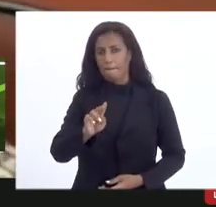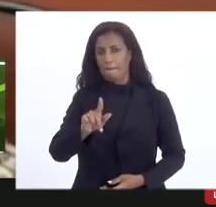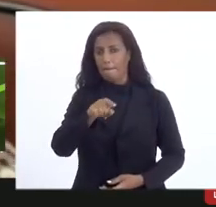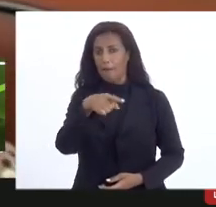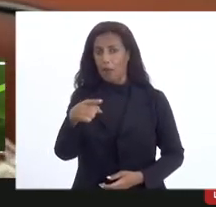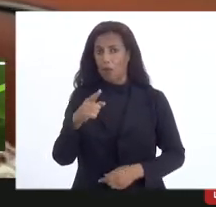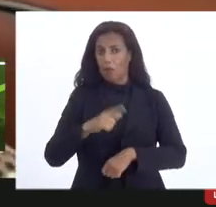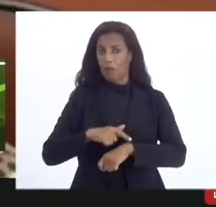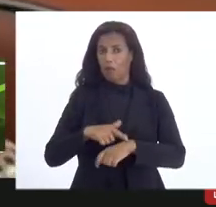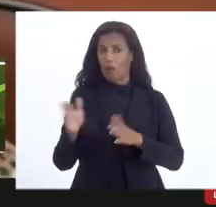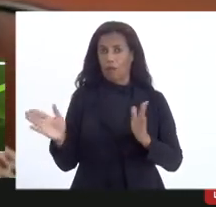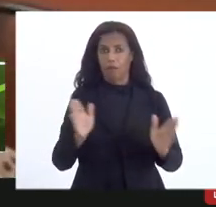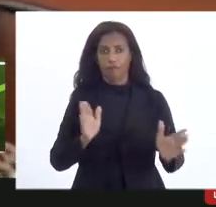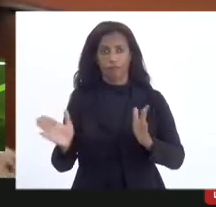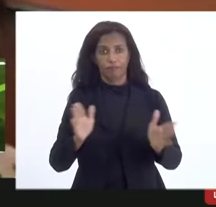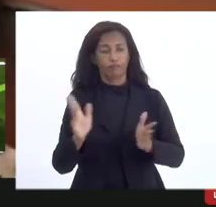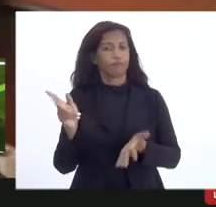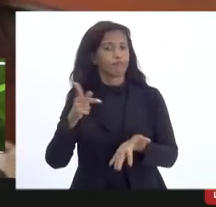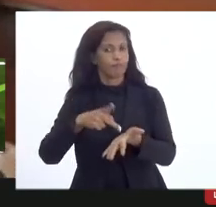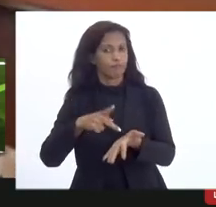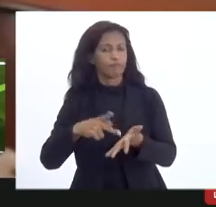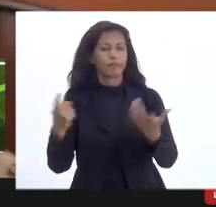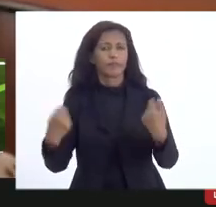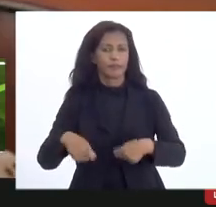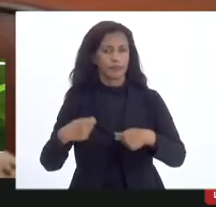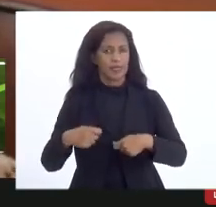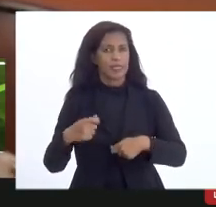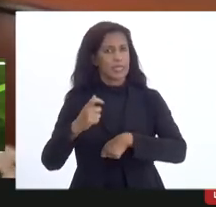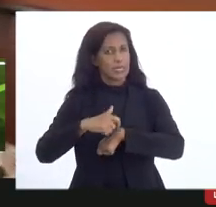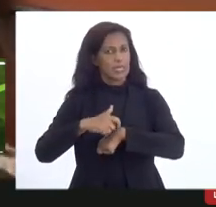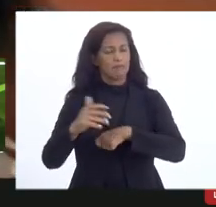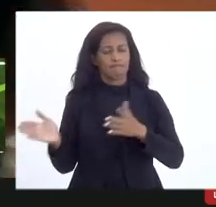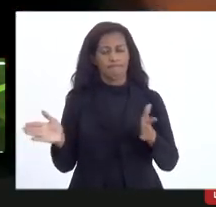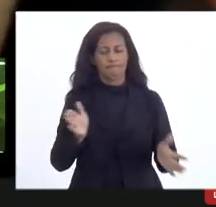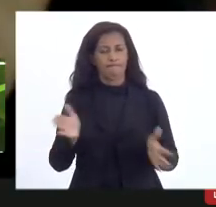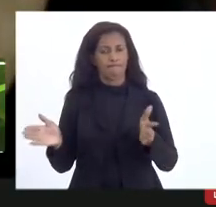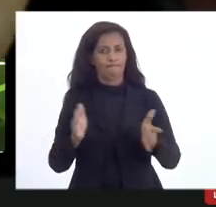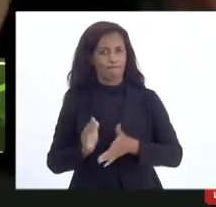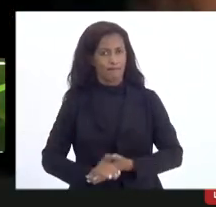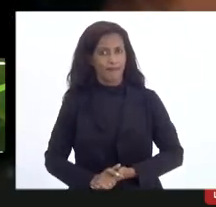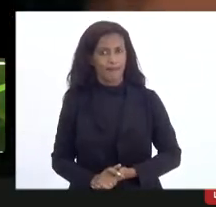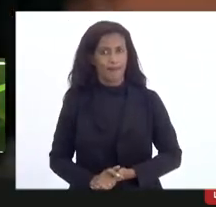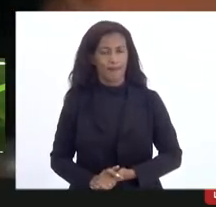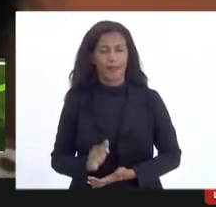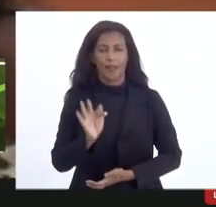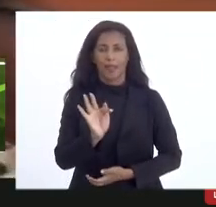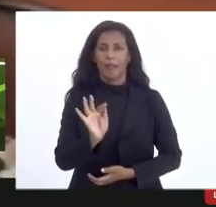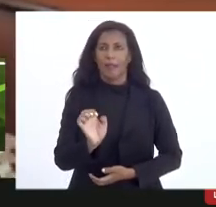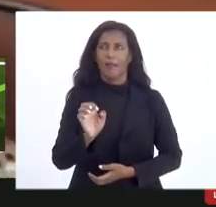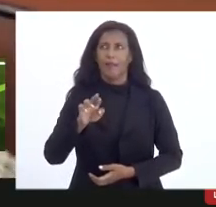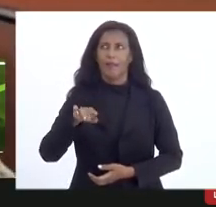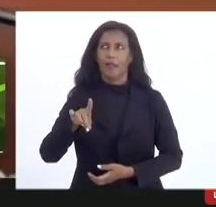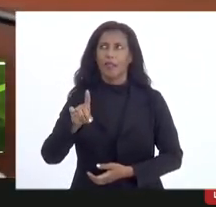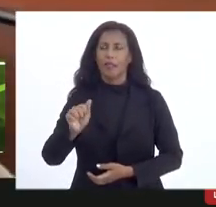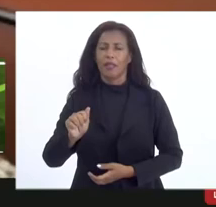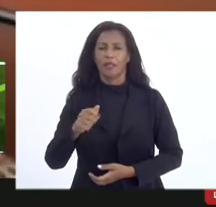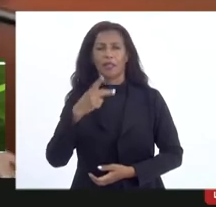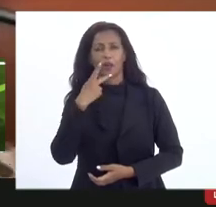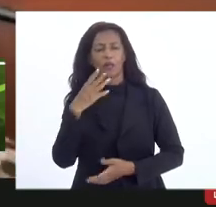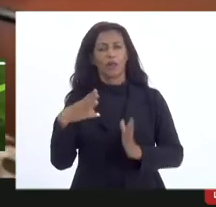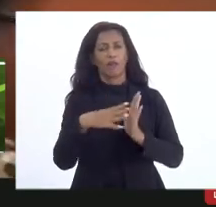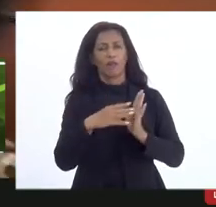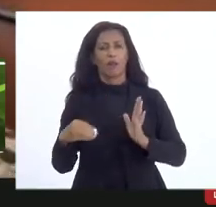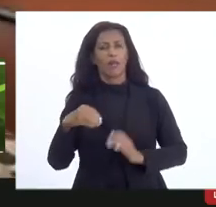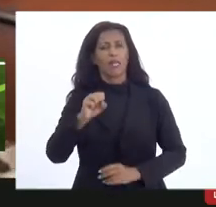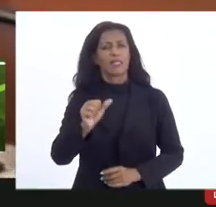prazo que eu acho que realmente precisa ter prazo a Fernanda quando ela fala do modelo do